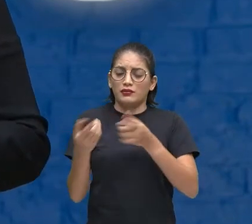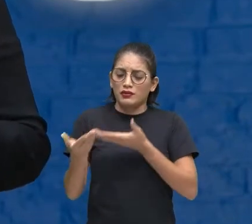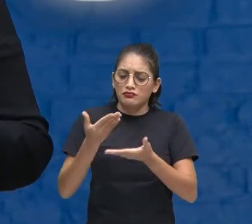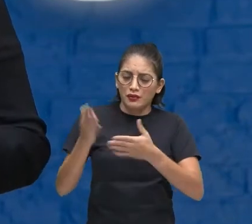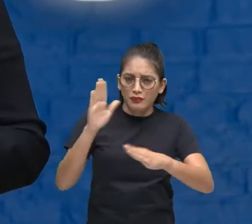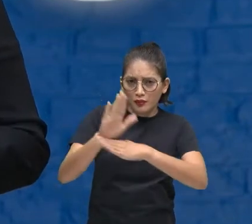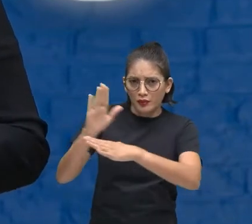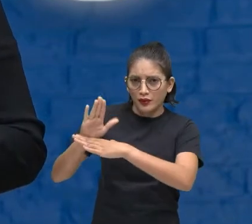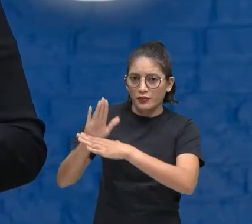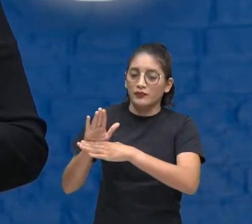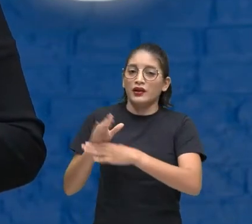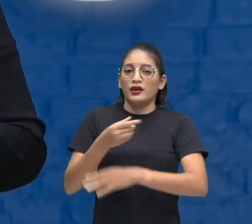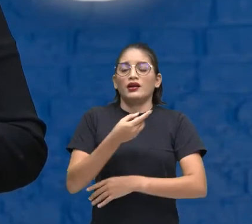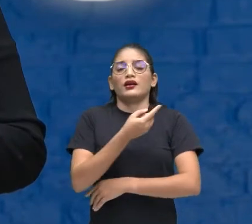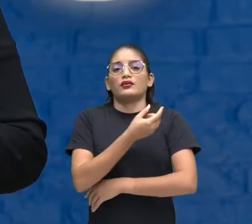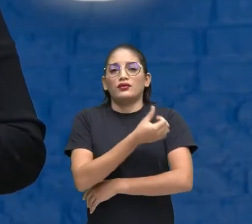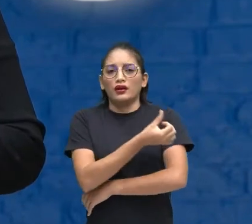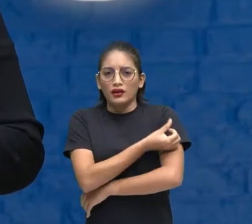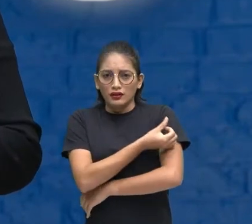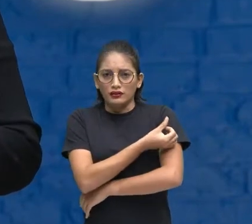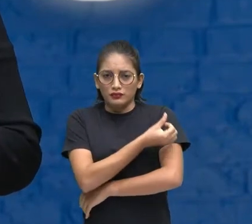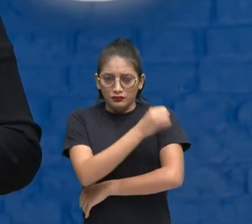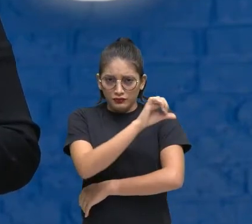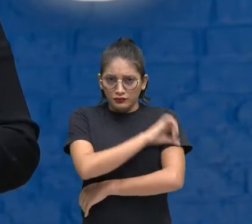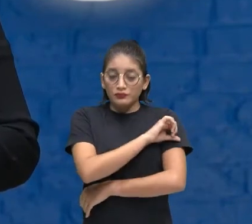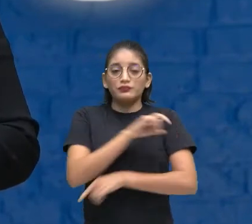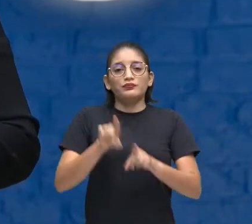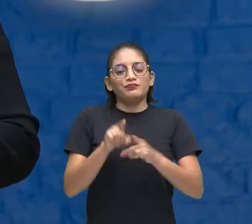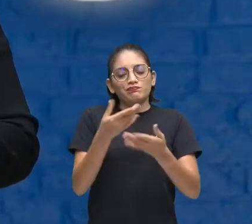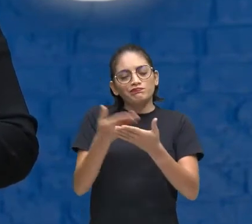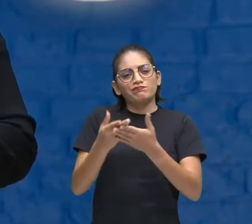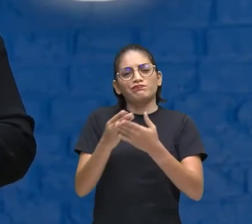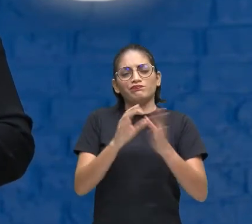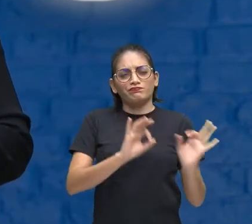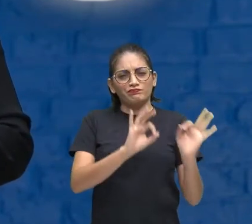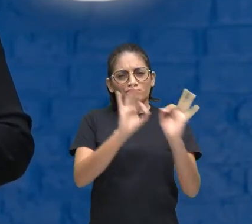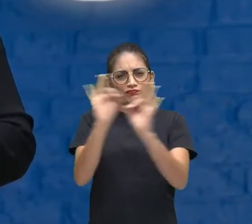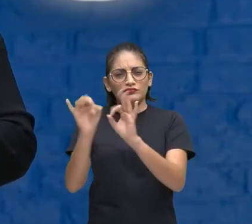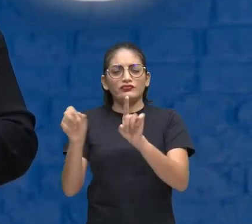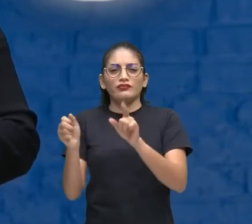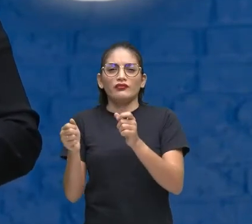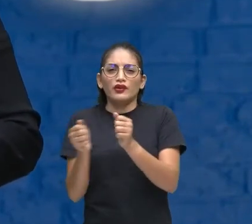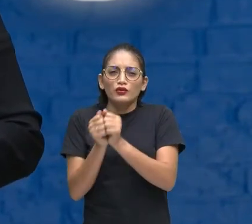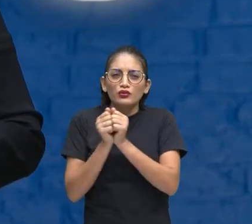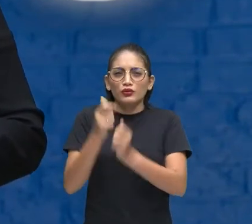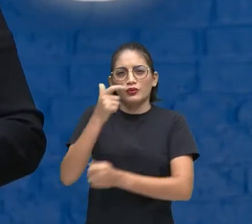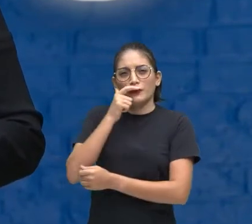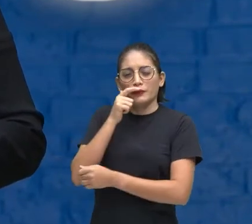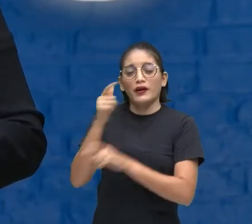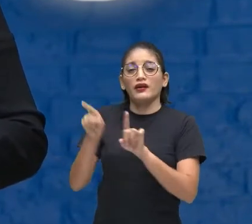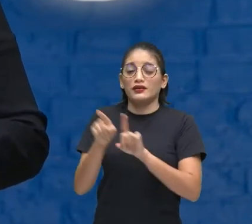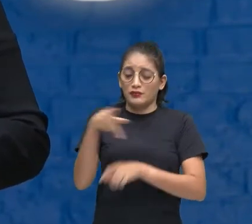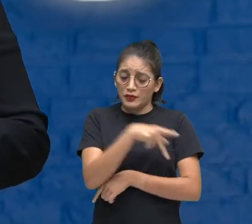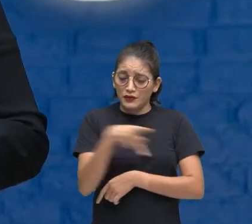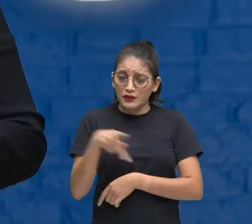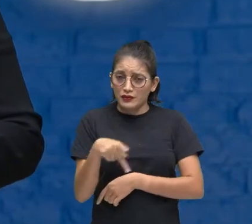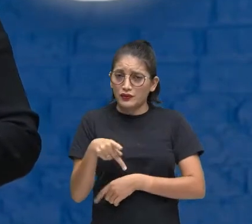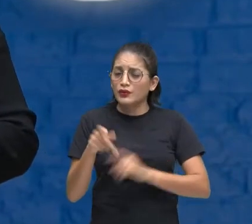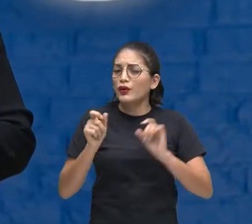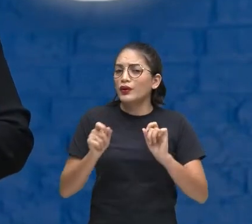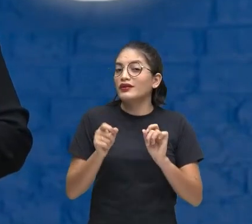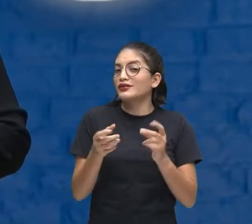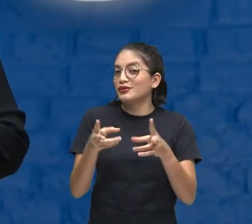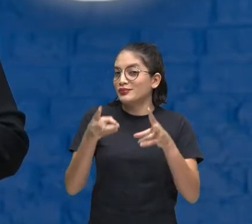Como os nossos Estudantes Estão aí Nos assistindo Junto com seus pais Junto com os professores O que nós vamos